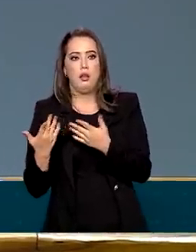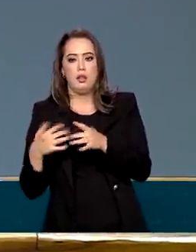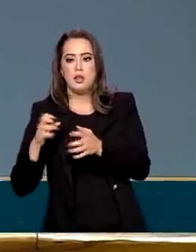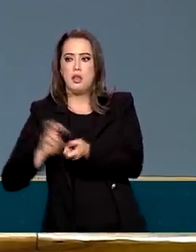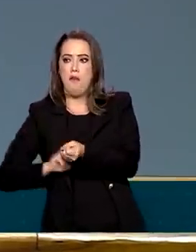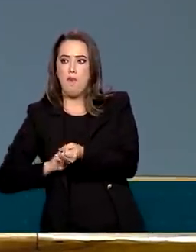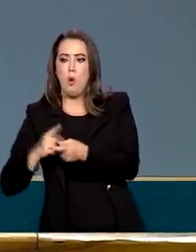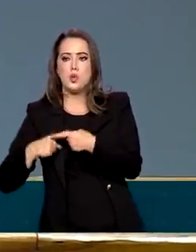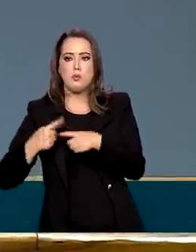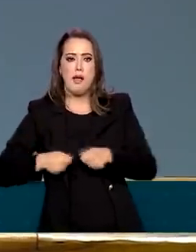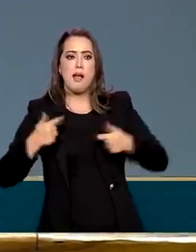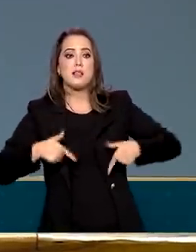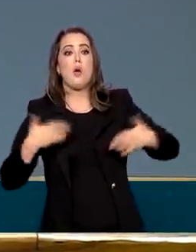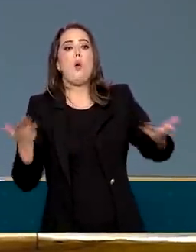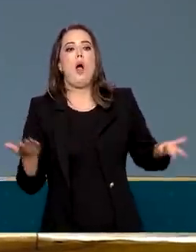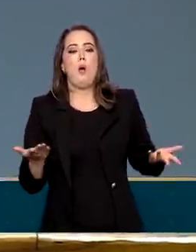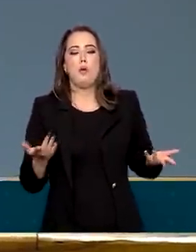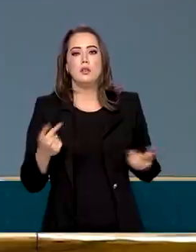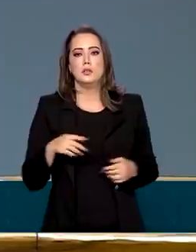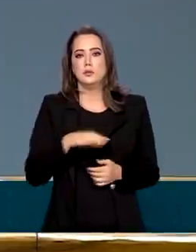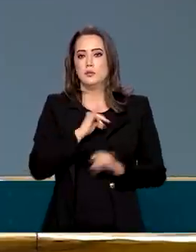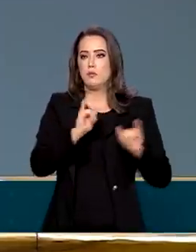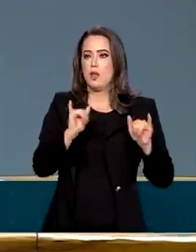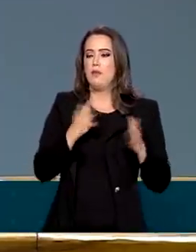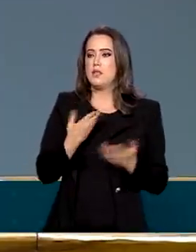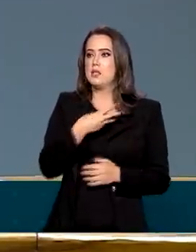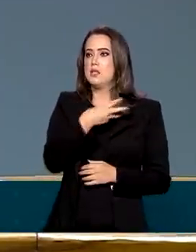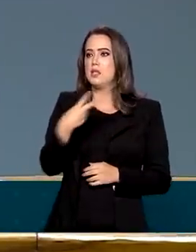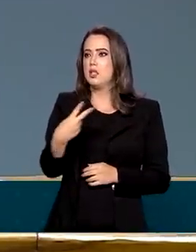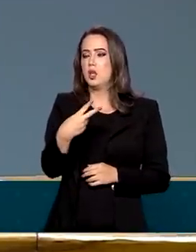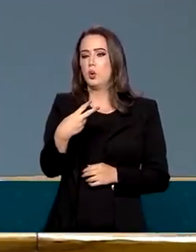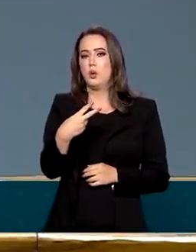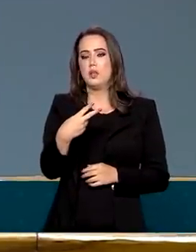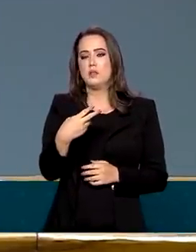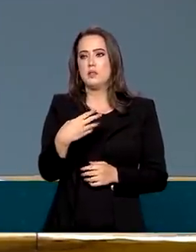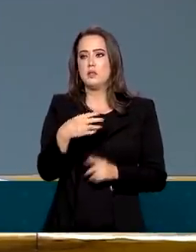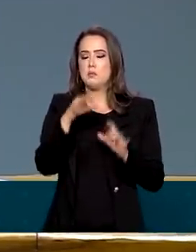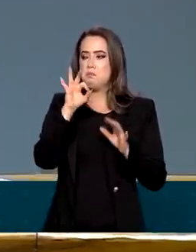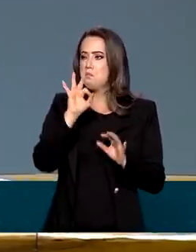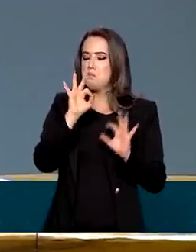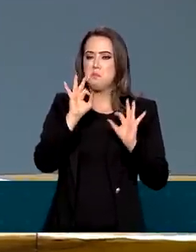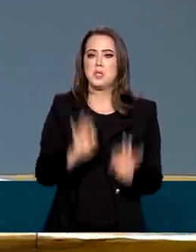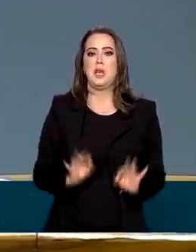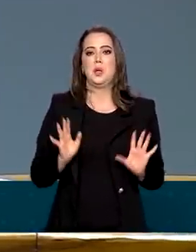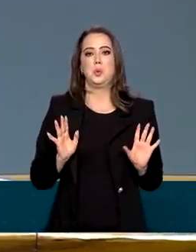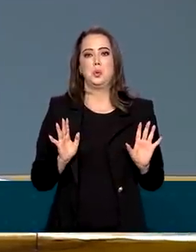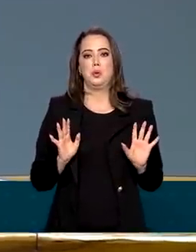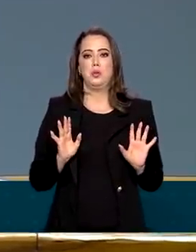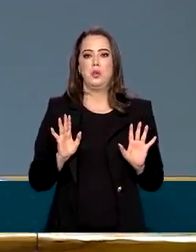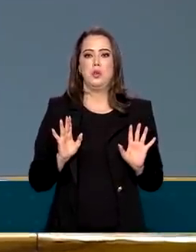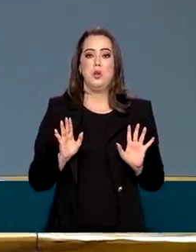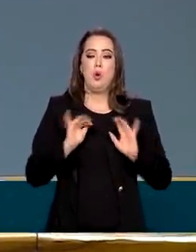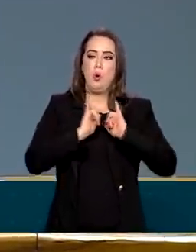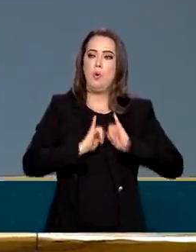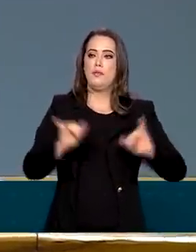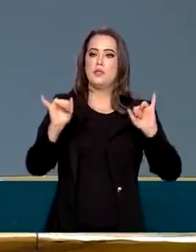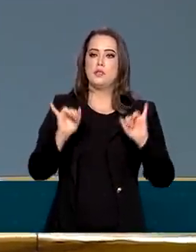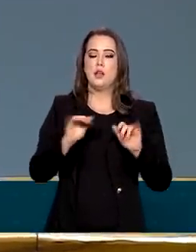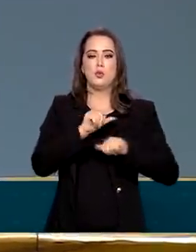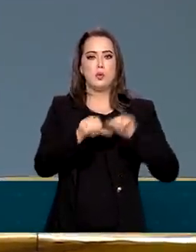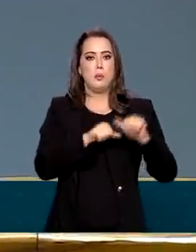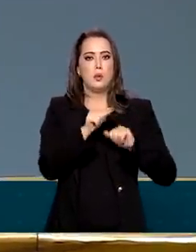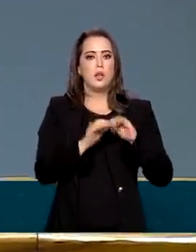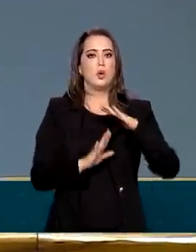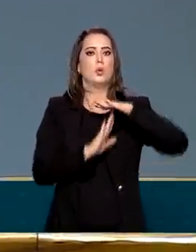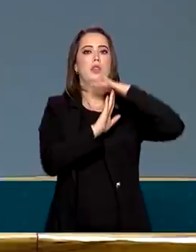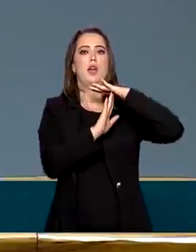Se falasse, vão gastar 32 e ponto, ou se falasse, olha, estamos fazendo o teto e vão ser 40 e ponto,